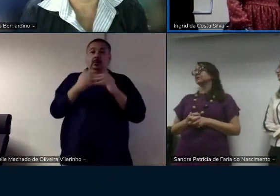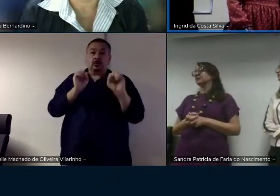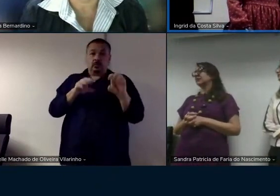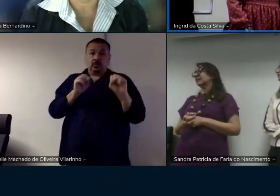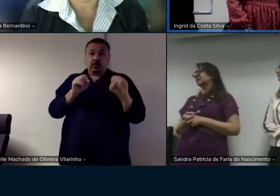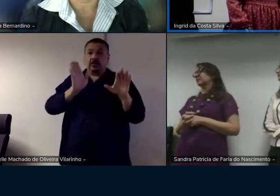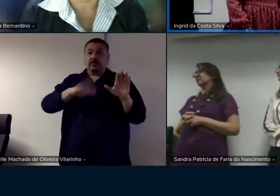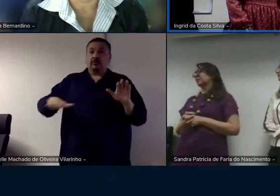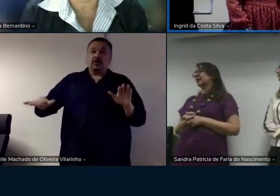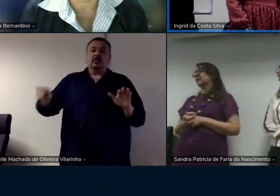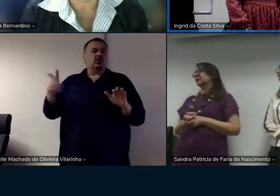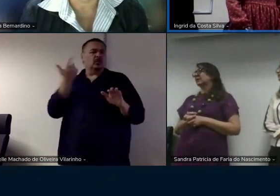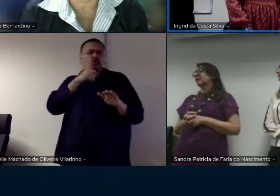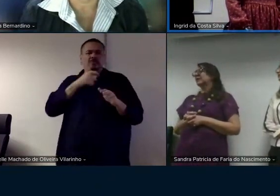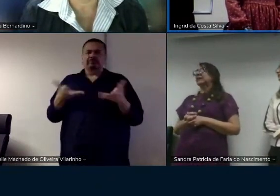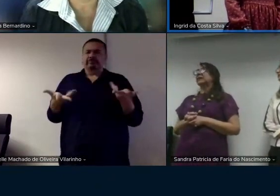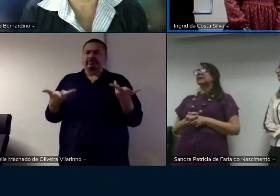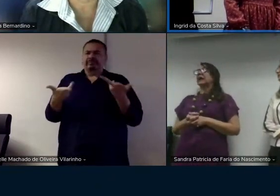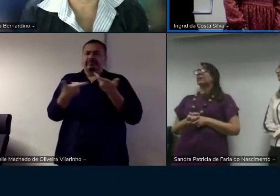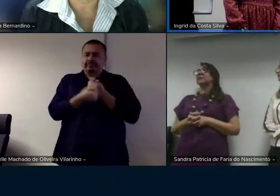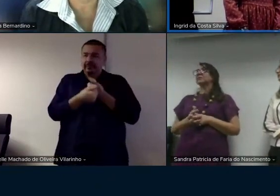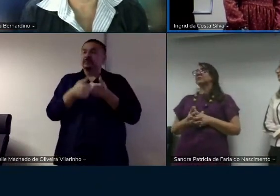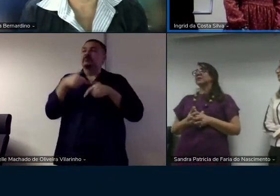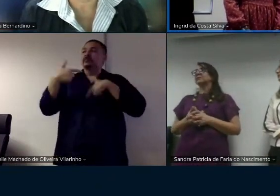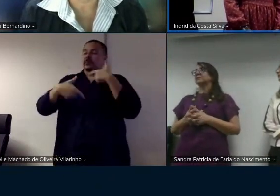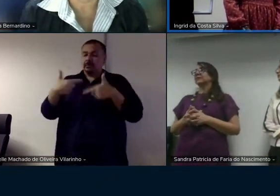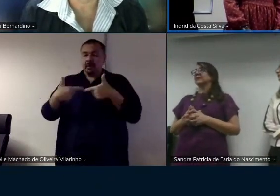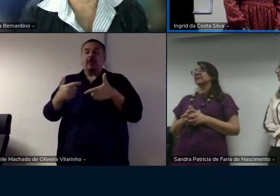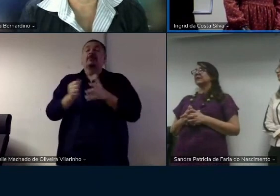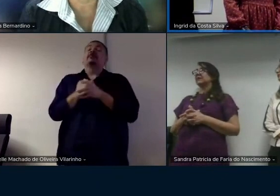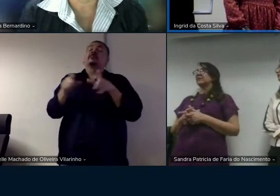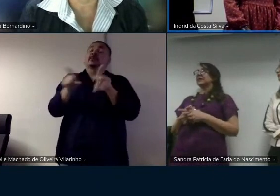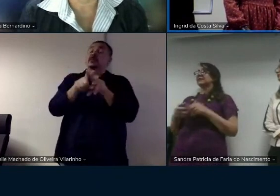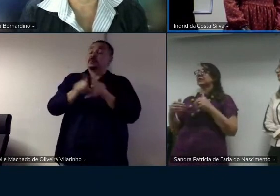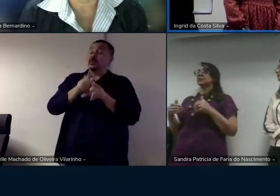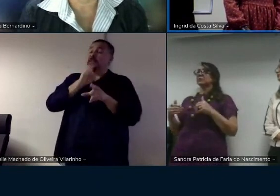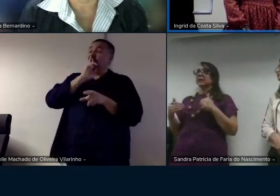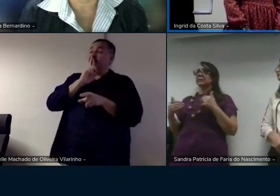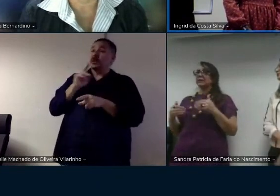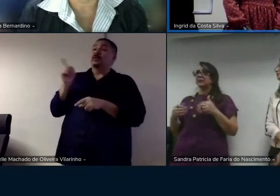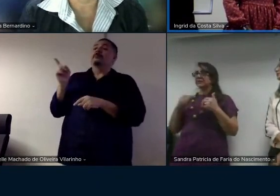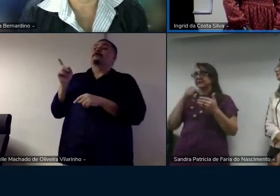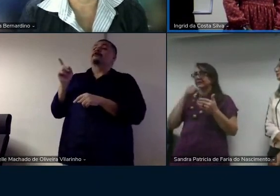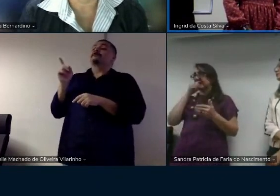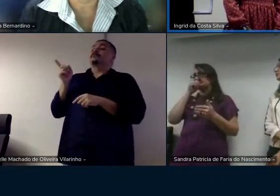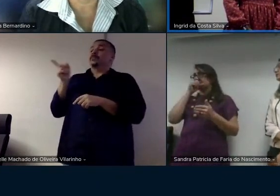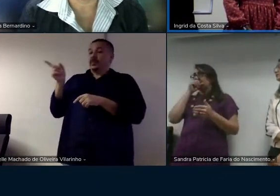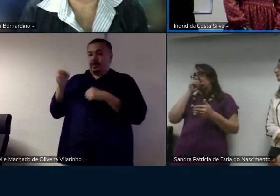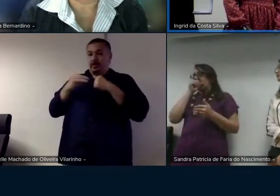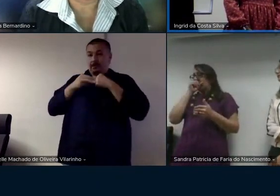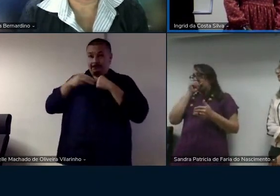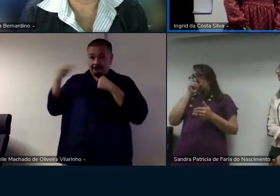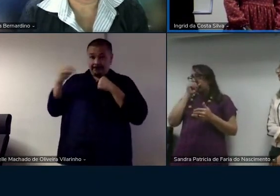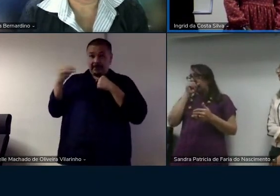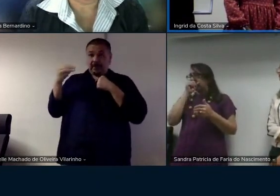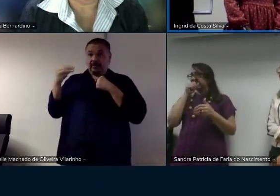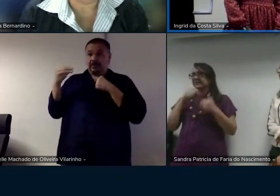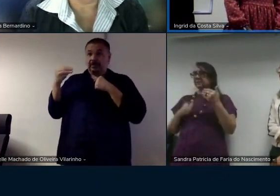com muita preciosidade fazer o trabalho e ao mesmo tempo dizer que fazer um trabalho de mestrado